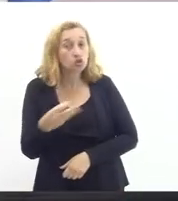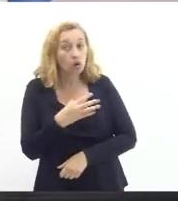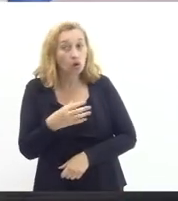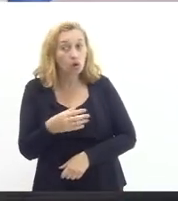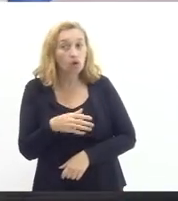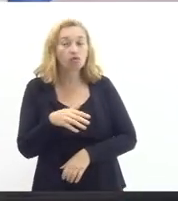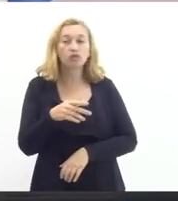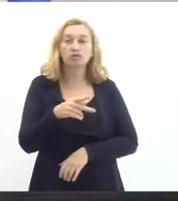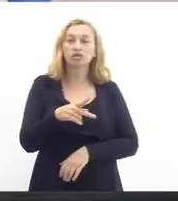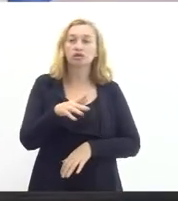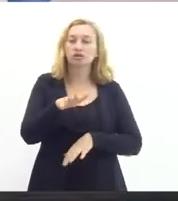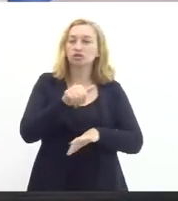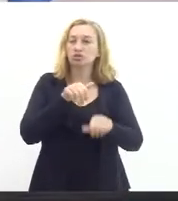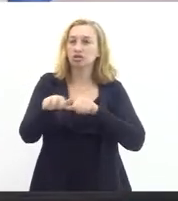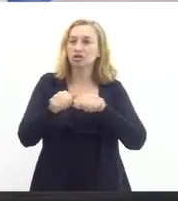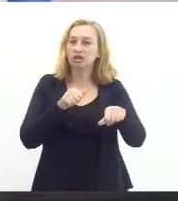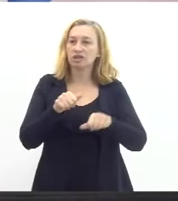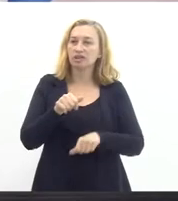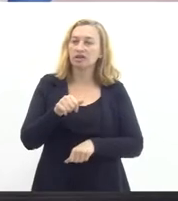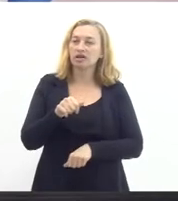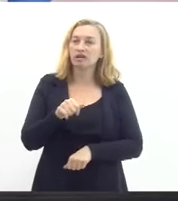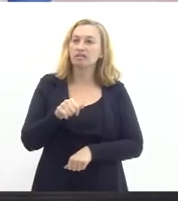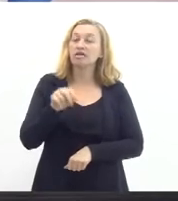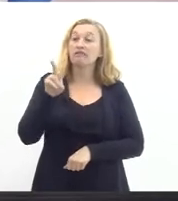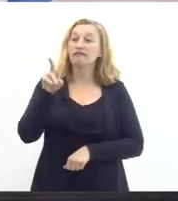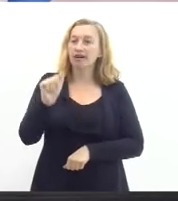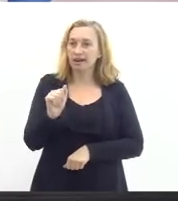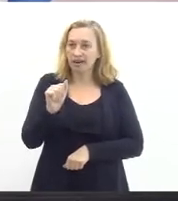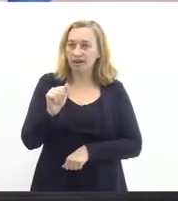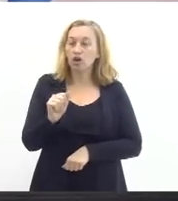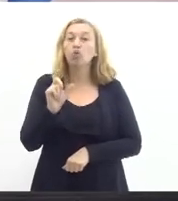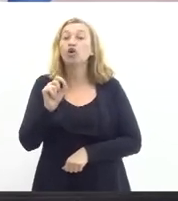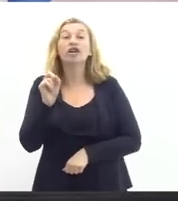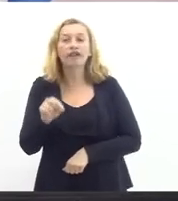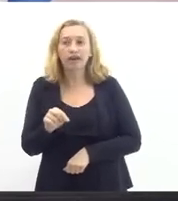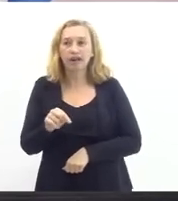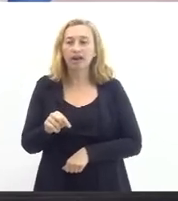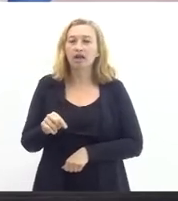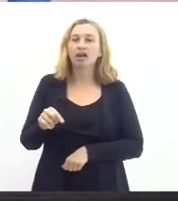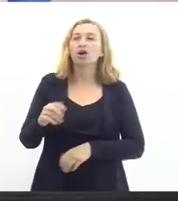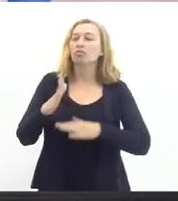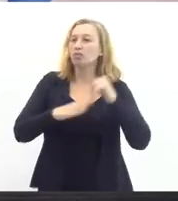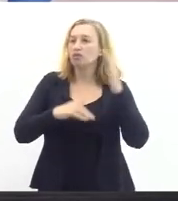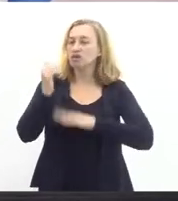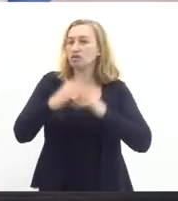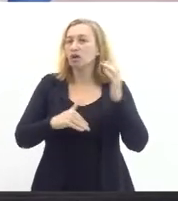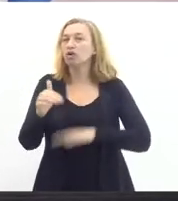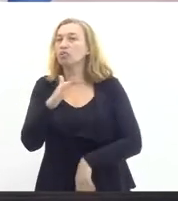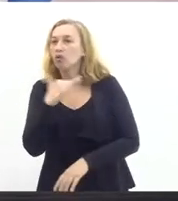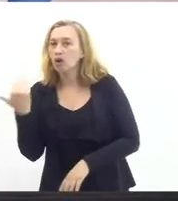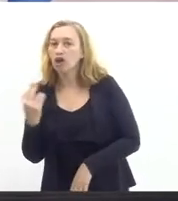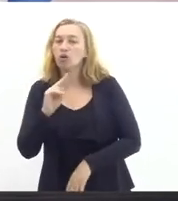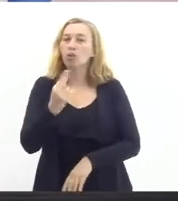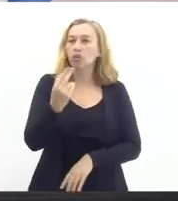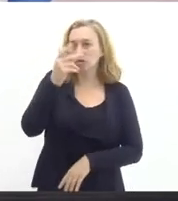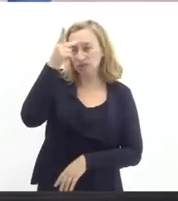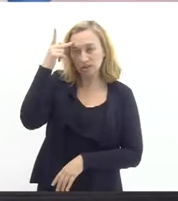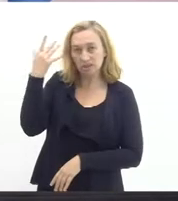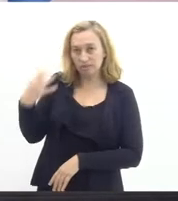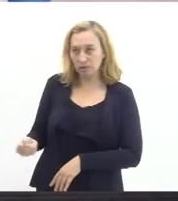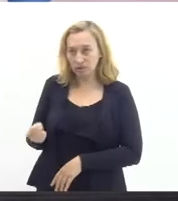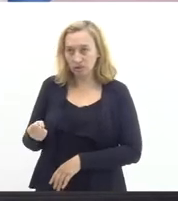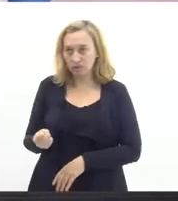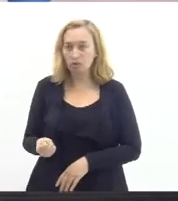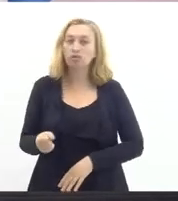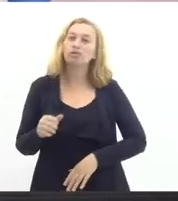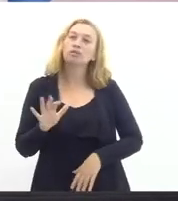vacância. O que é a vacância? É o profissional que se aposentou, que se exonerou ou que morreu. A gente tem